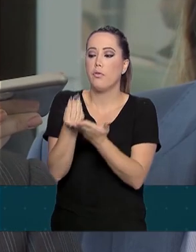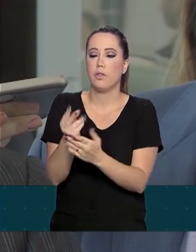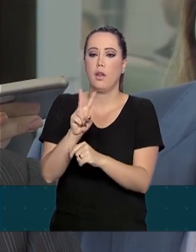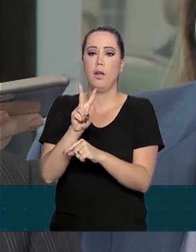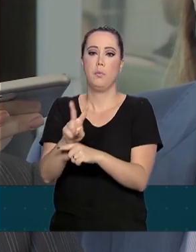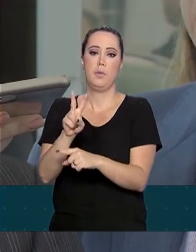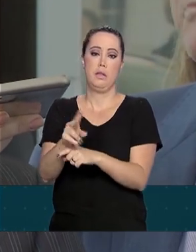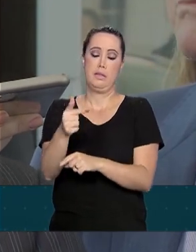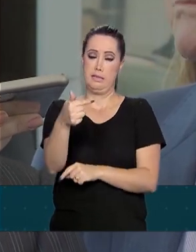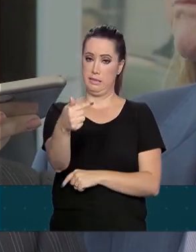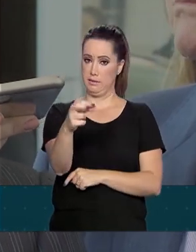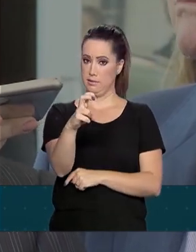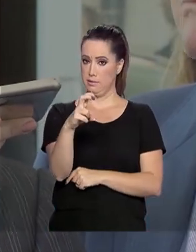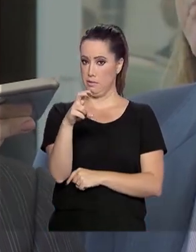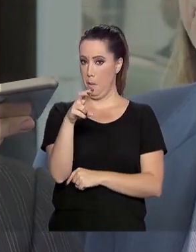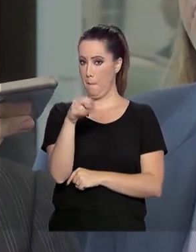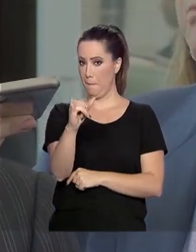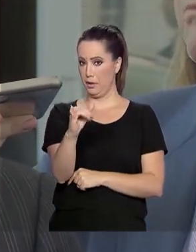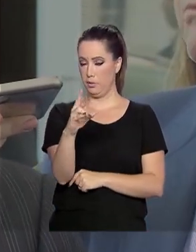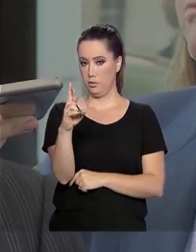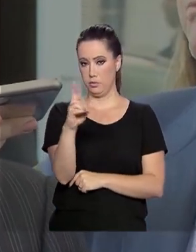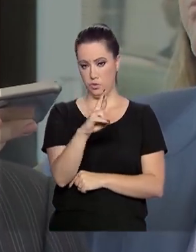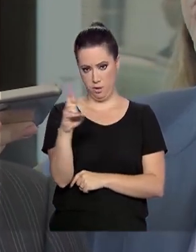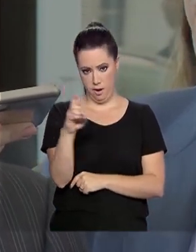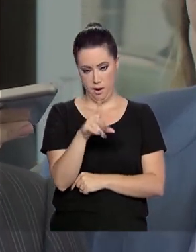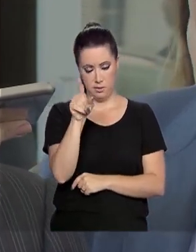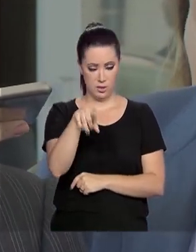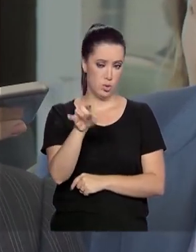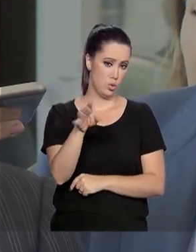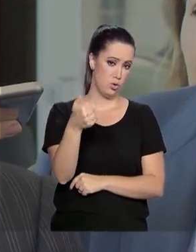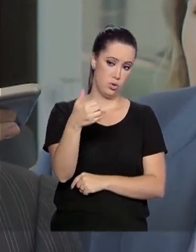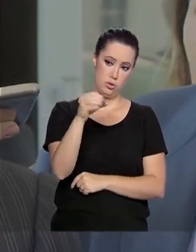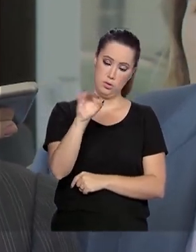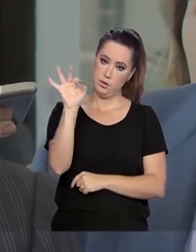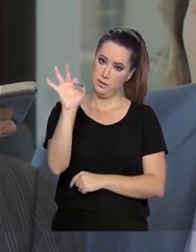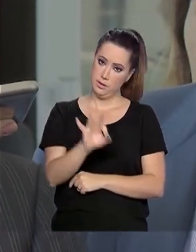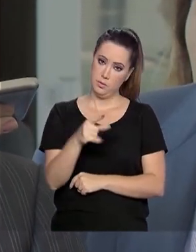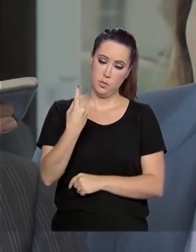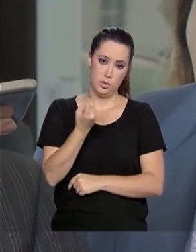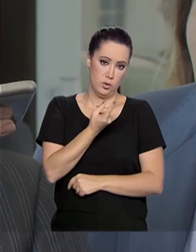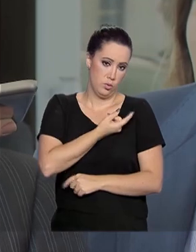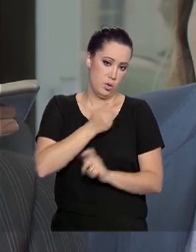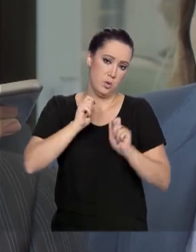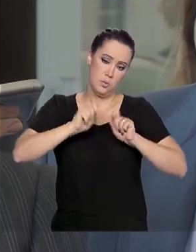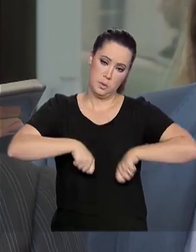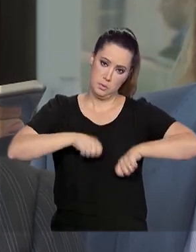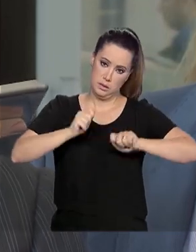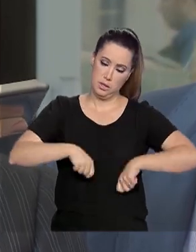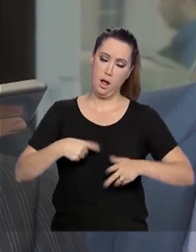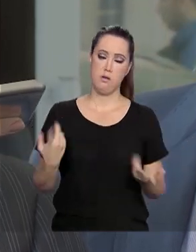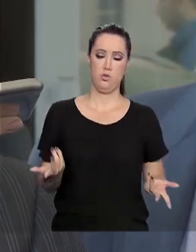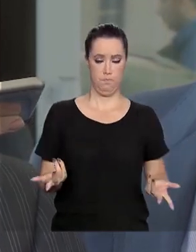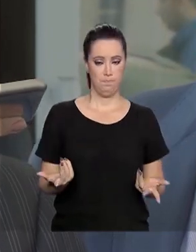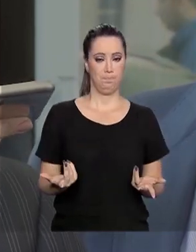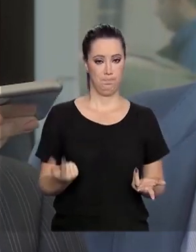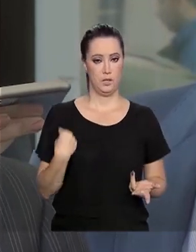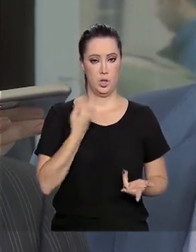Os R 75 bilhões são apenas 10% da nossa carteira de crédito. E nós faremos isso